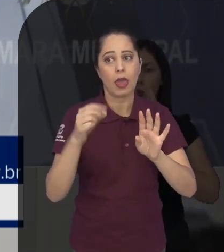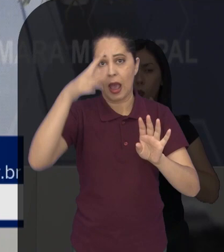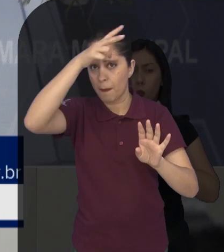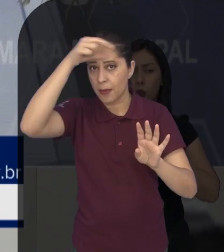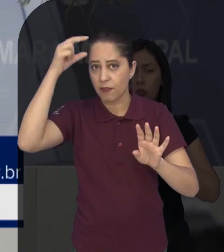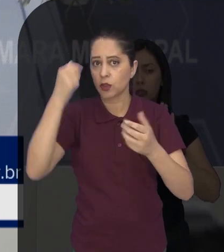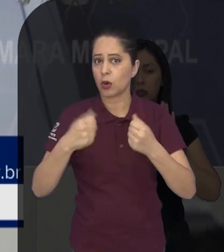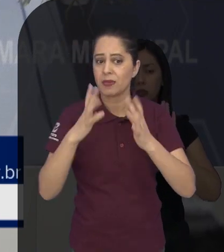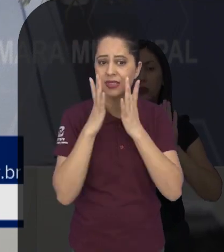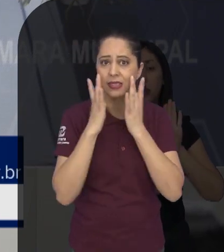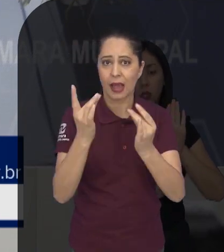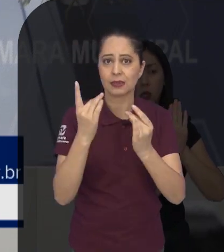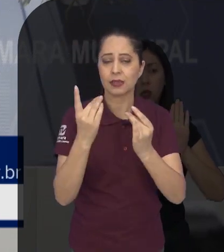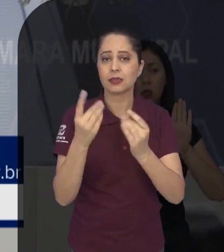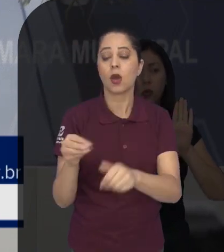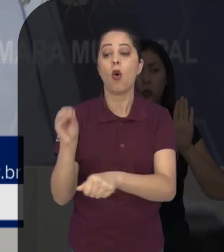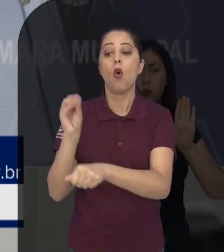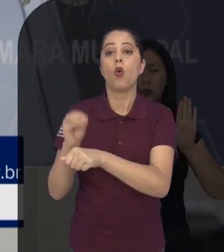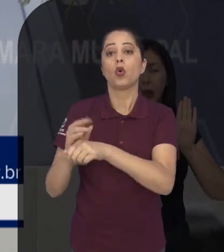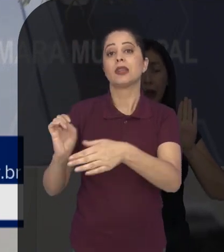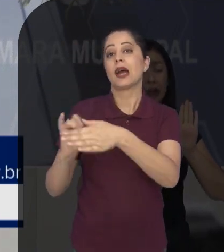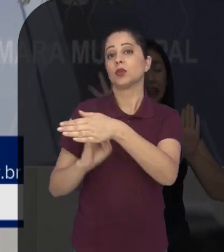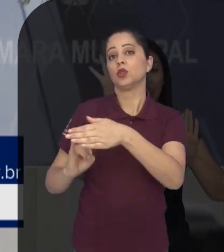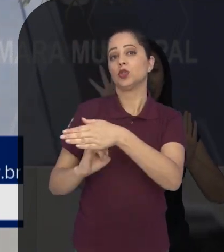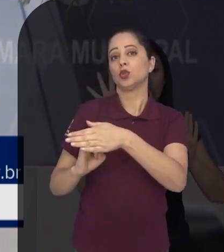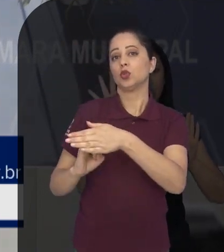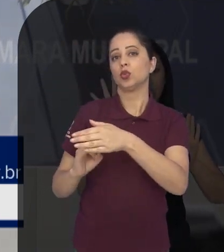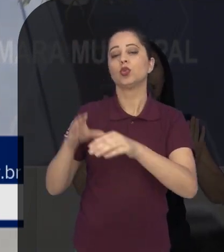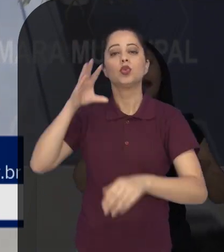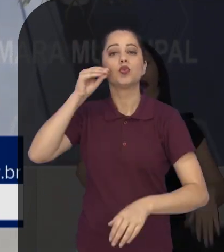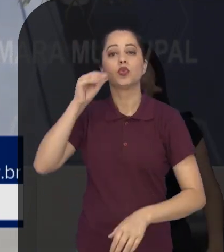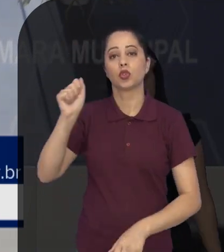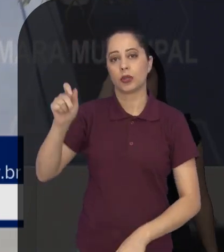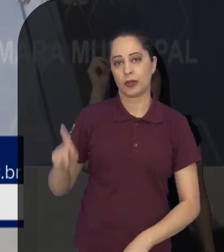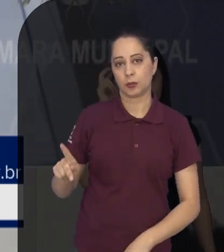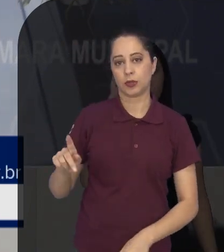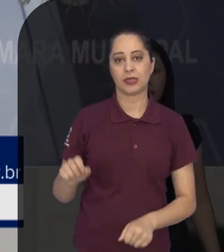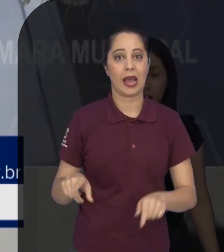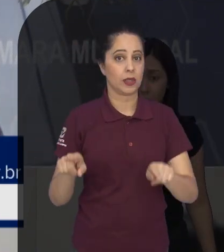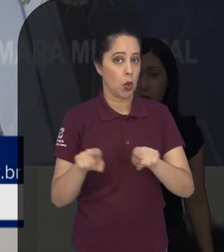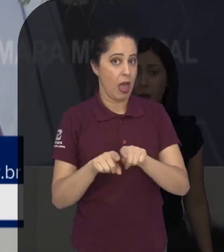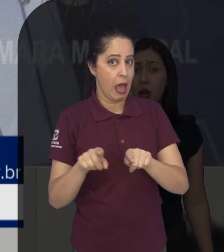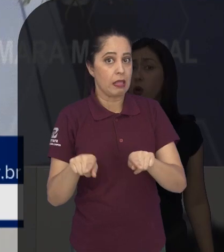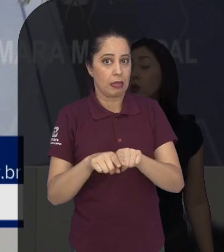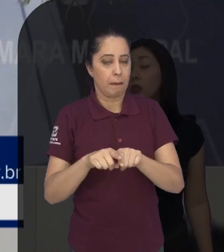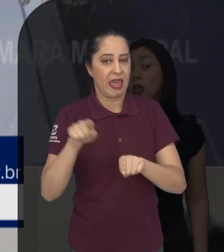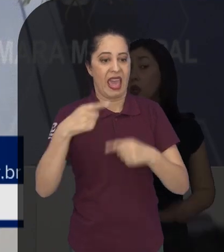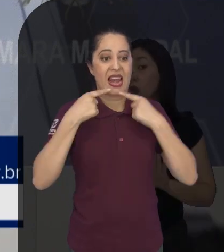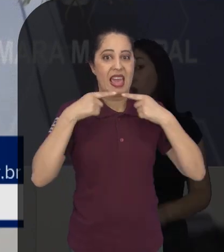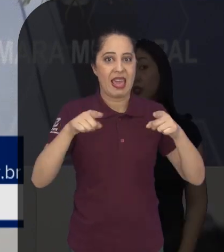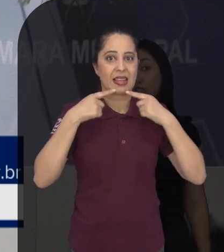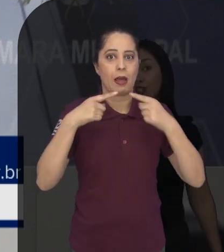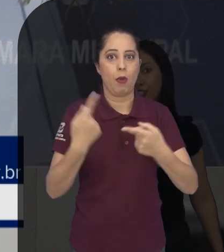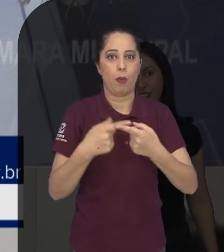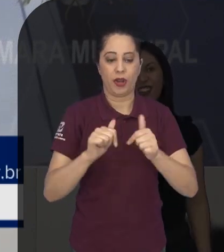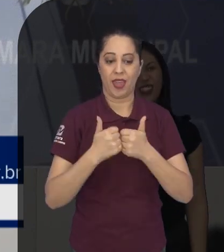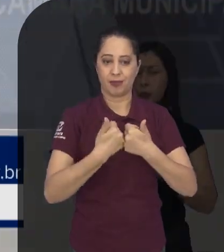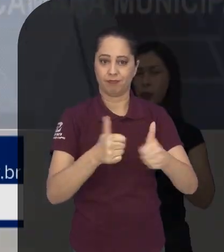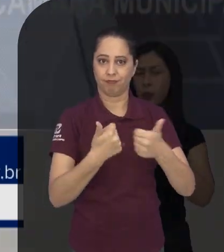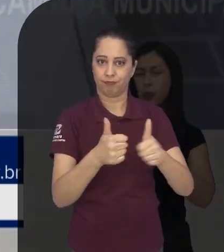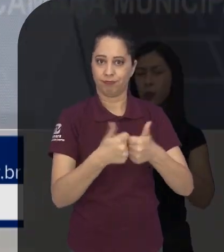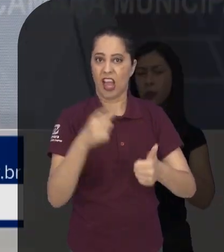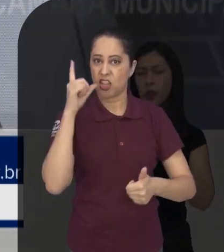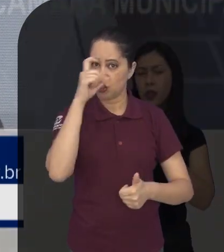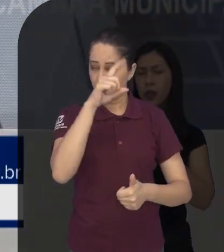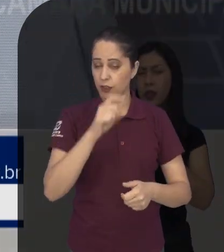público ao Instituto dos Servidores. Dulce também fez críticas ao transporte público e ao atendimento da saúde no município.